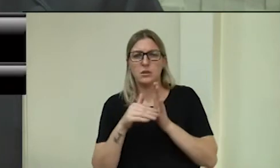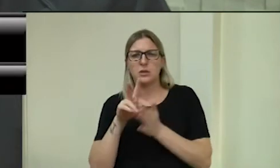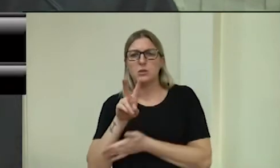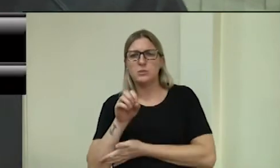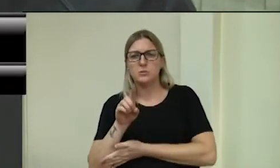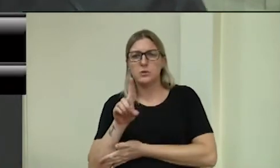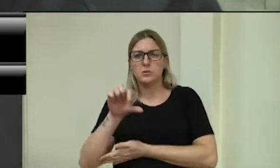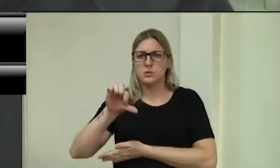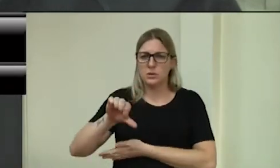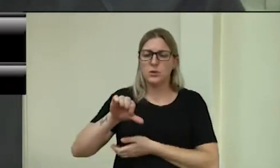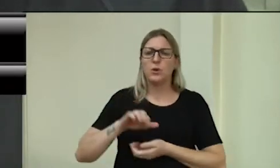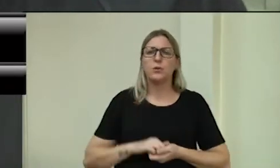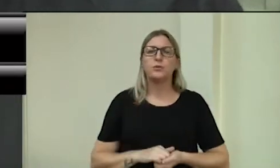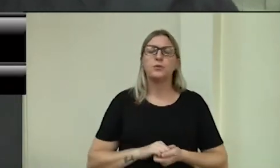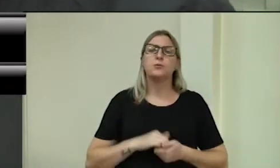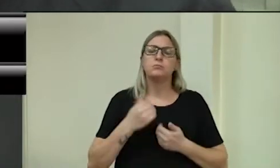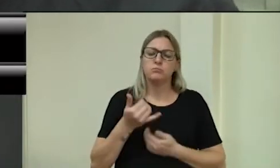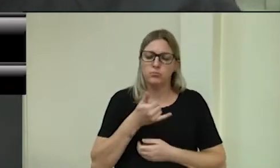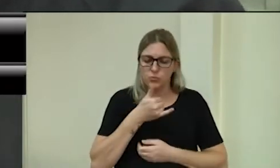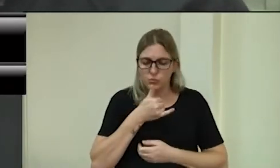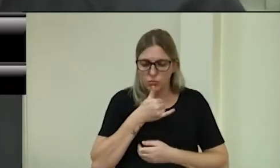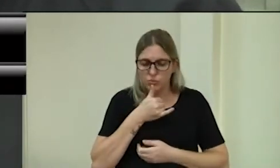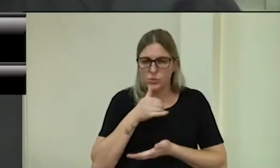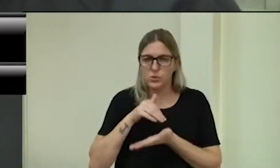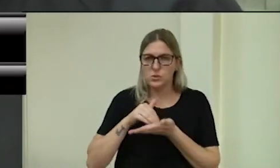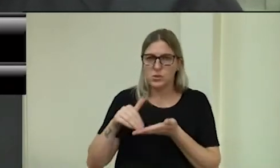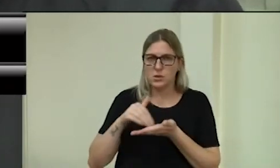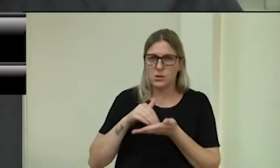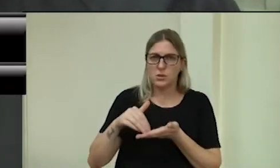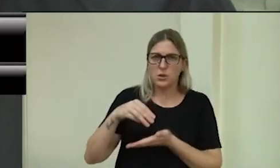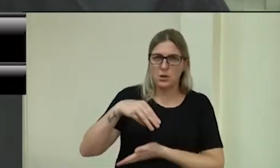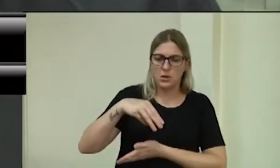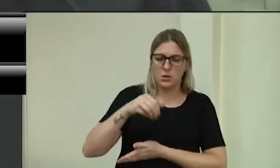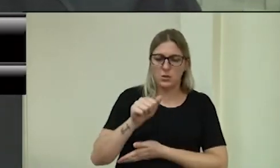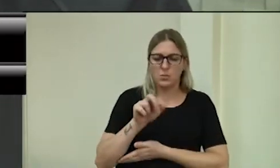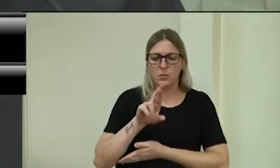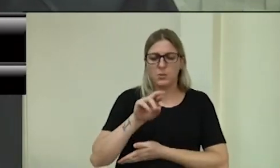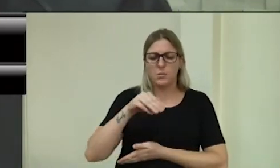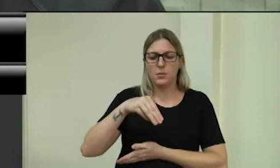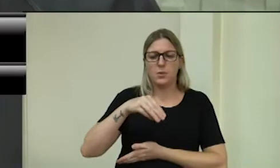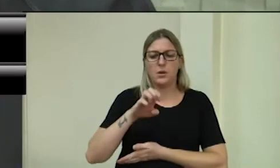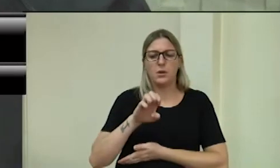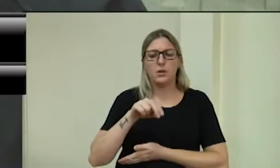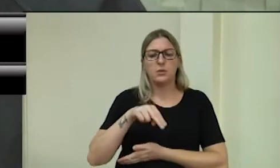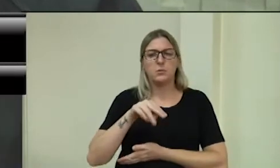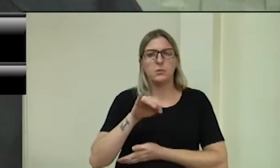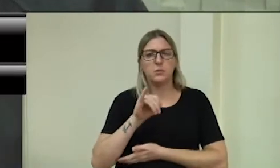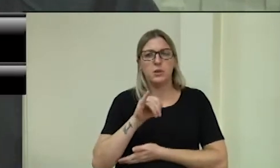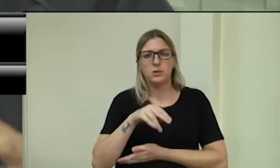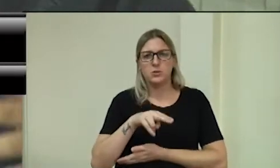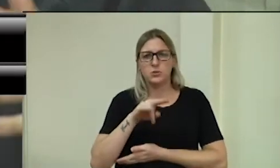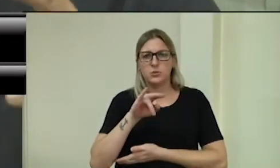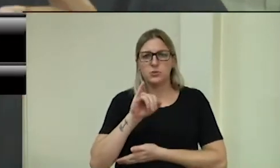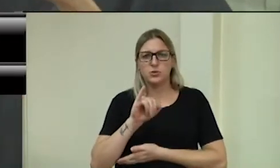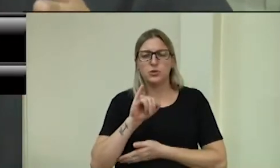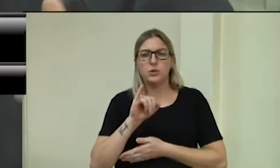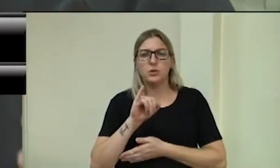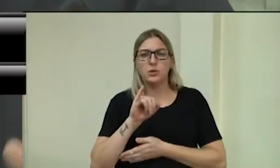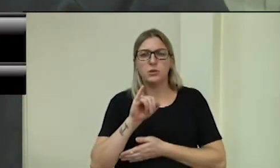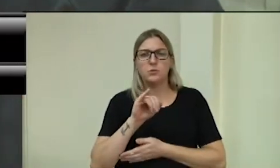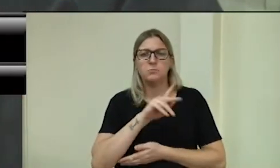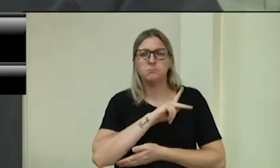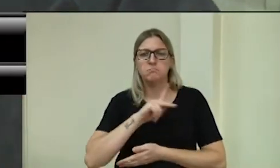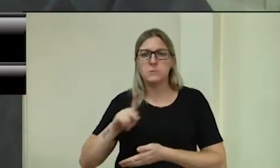então, infelizmente, o secretário Marmentini que é o presidente atual do MDB não se encontra nesta casa, mas a gente escreveu algumas